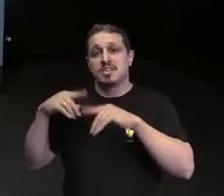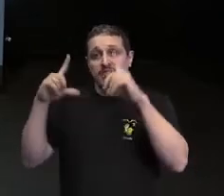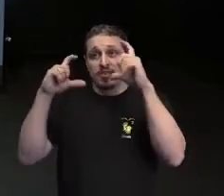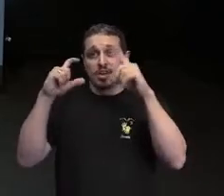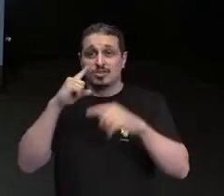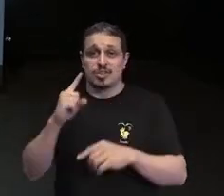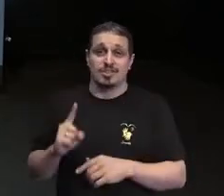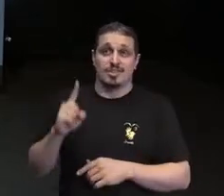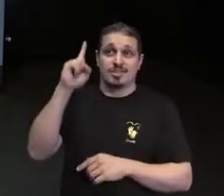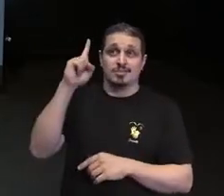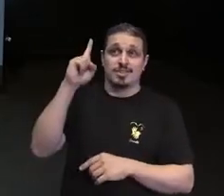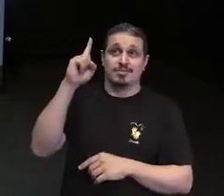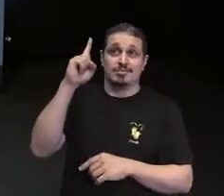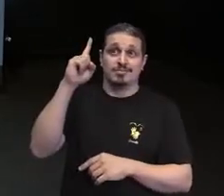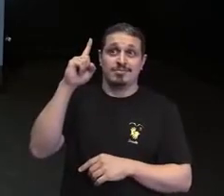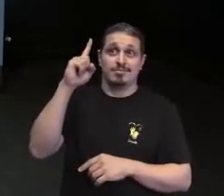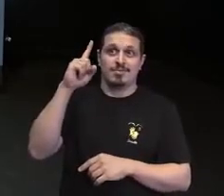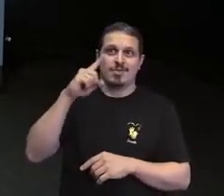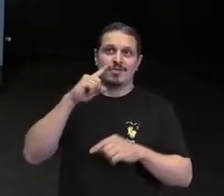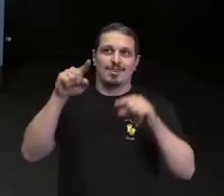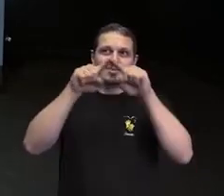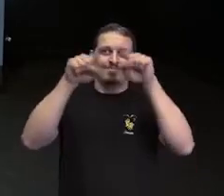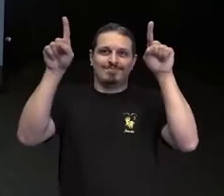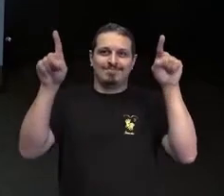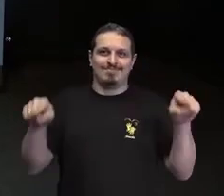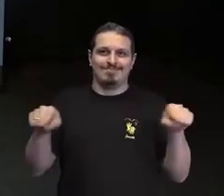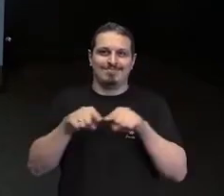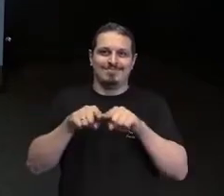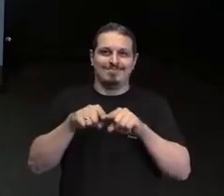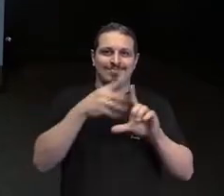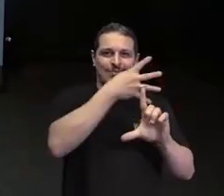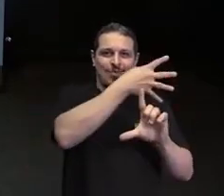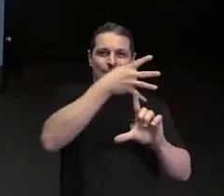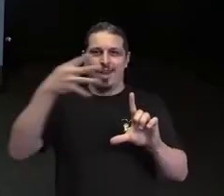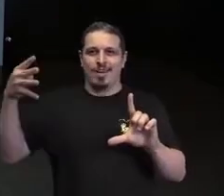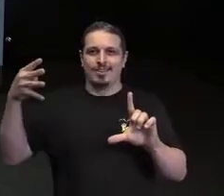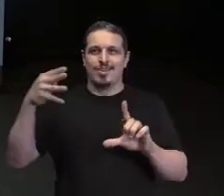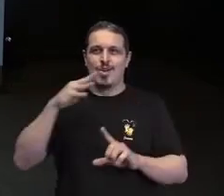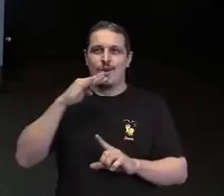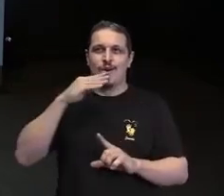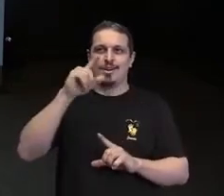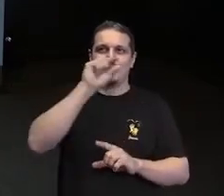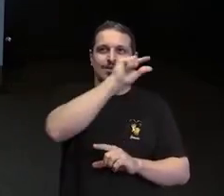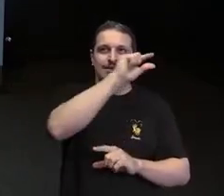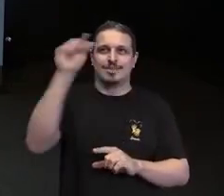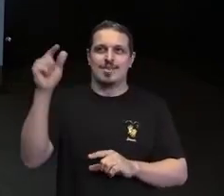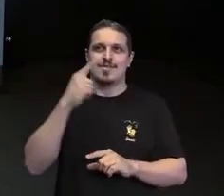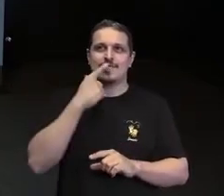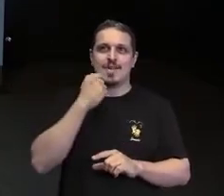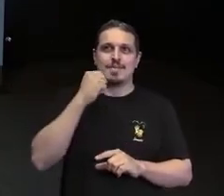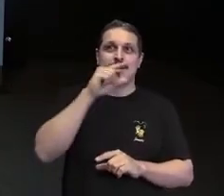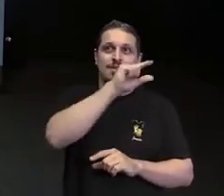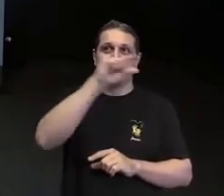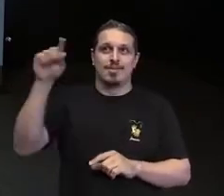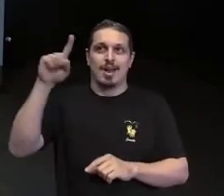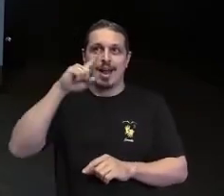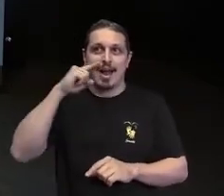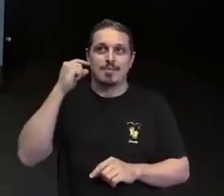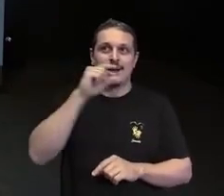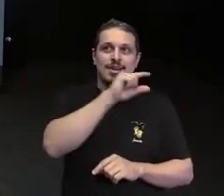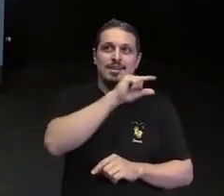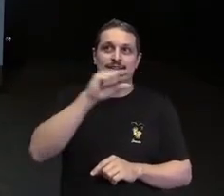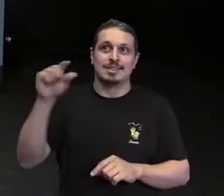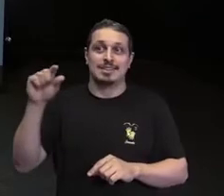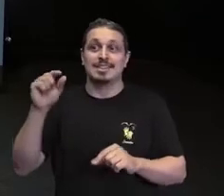criança segurando uma bandeira, segurando uma imagem com as cores do arco-íris. E no centro dessa bandeira tem a